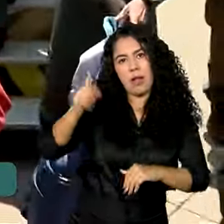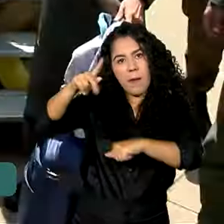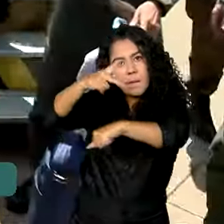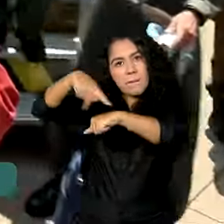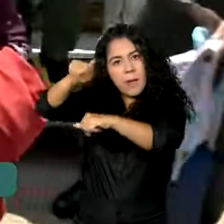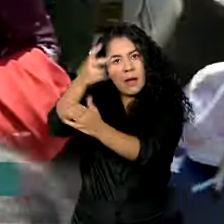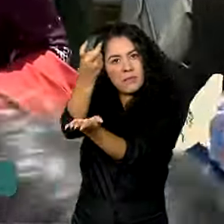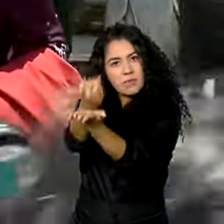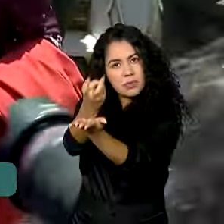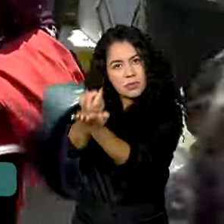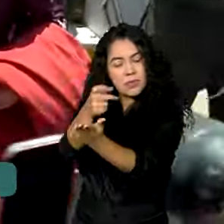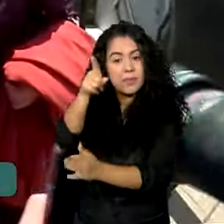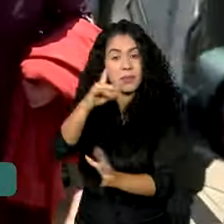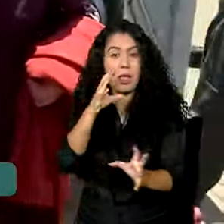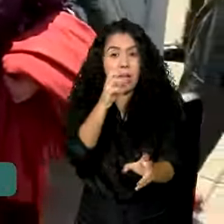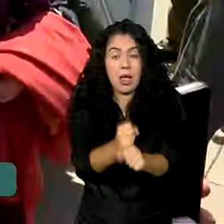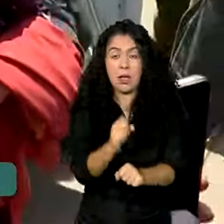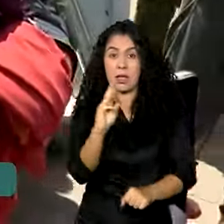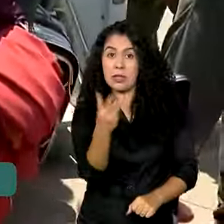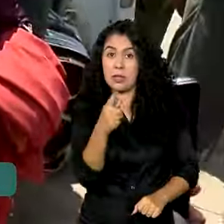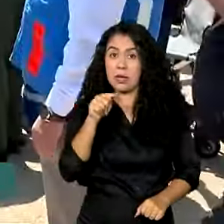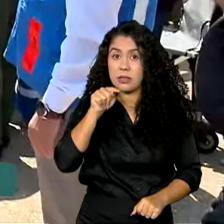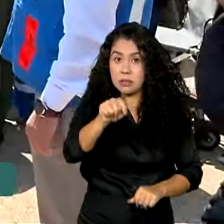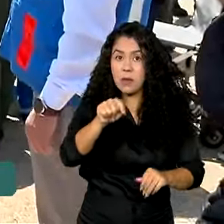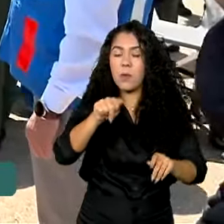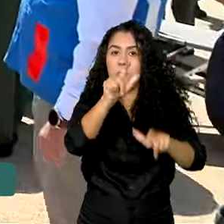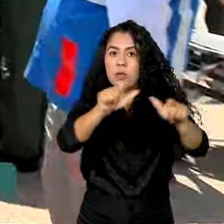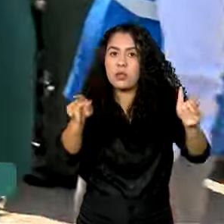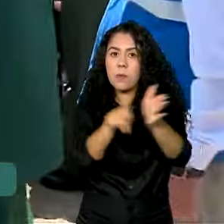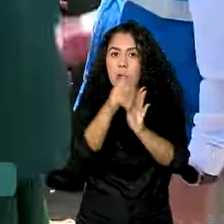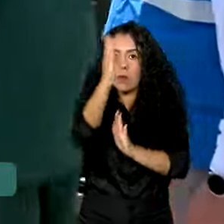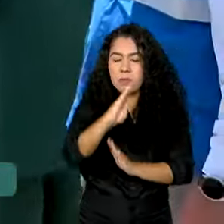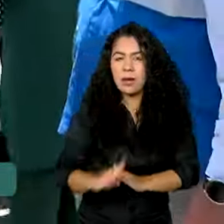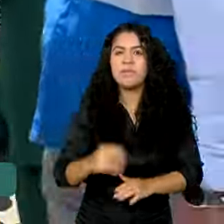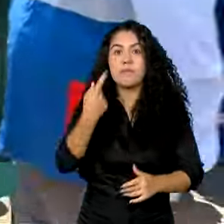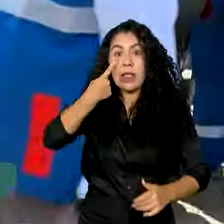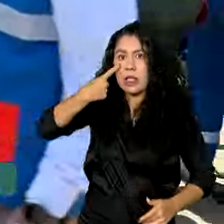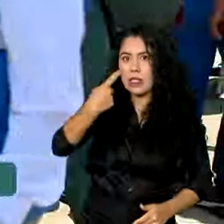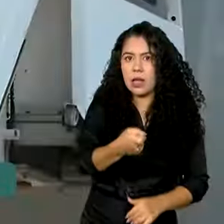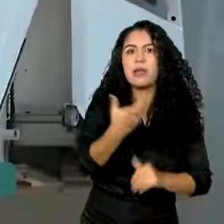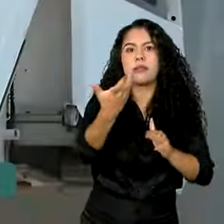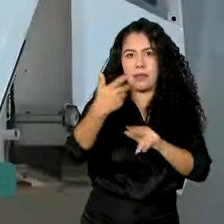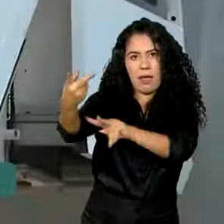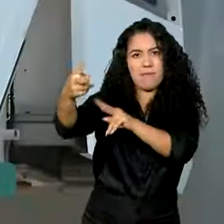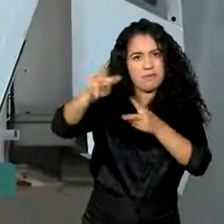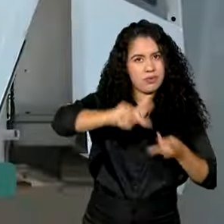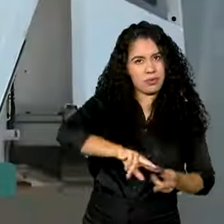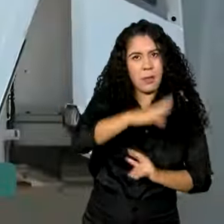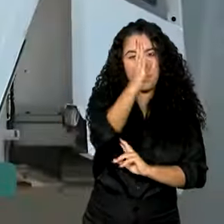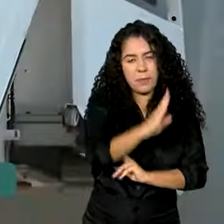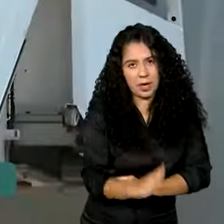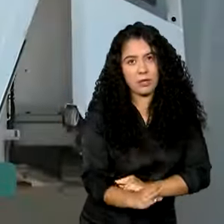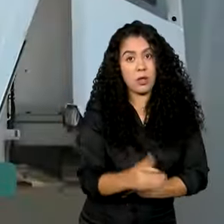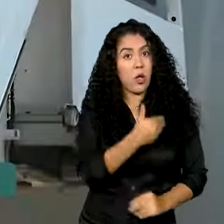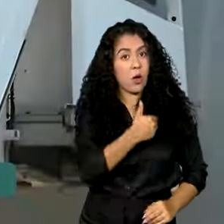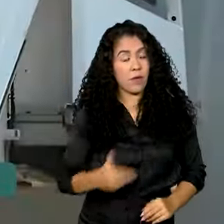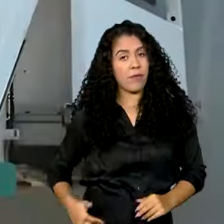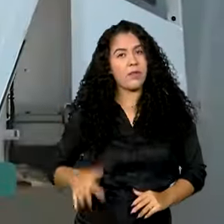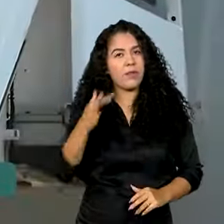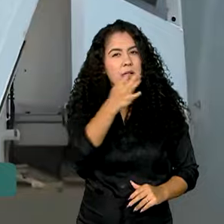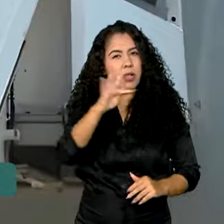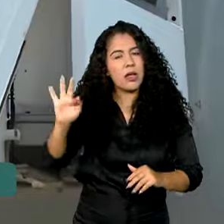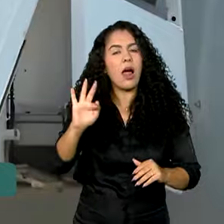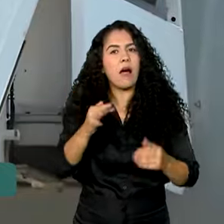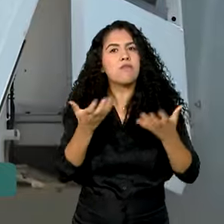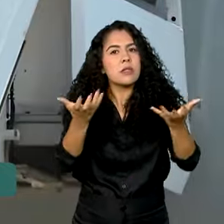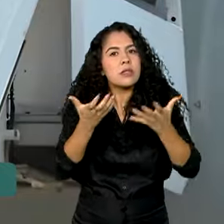Cerca de 3 mil brasileiros que estão no Líbano manifestaram interesse na repatriação. De acordo com o governo federal, o objetivo